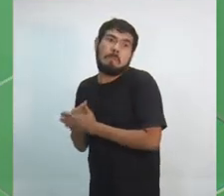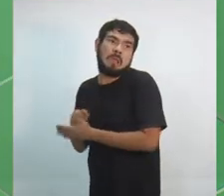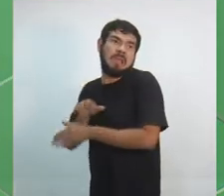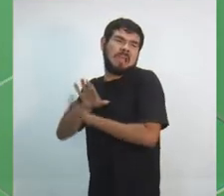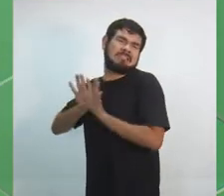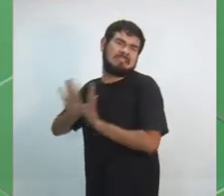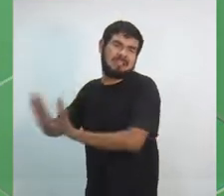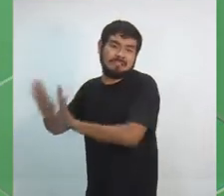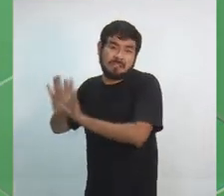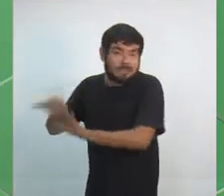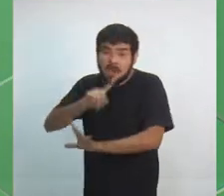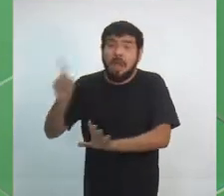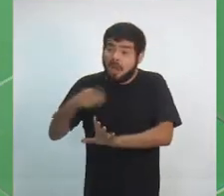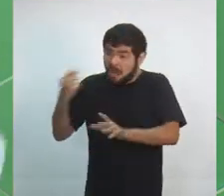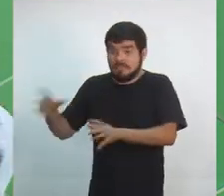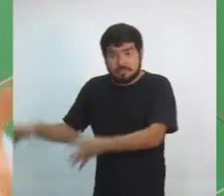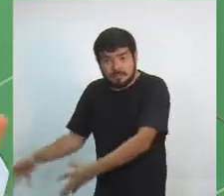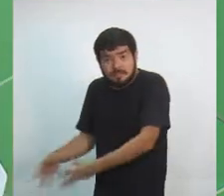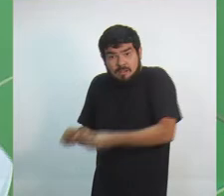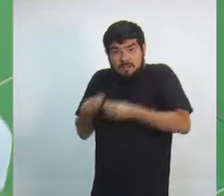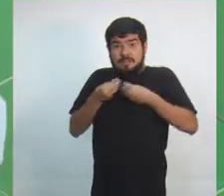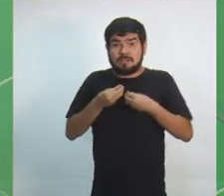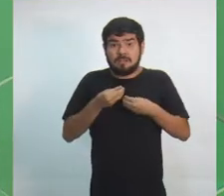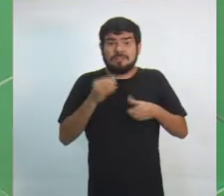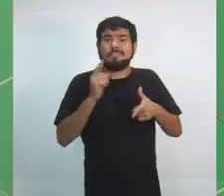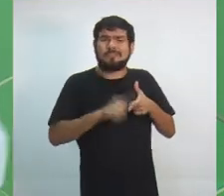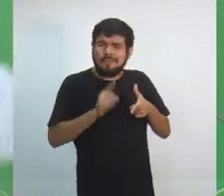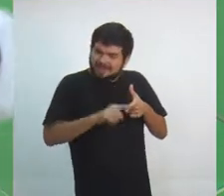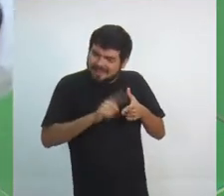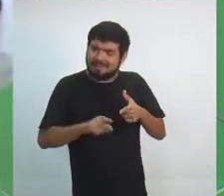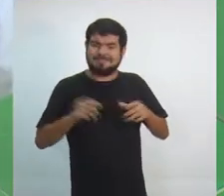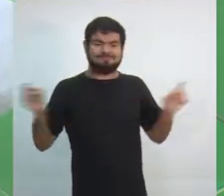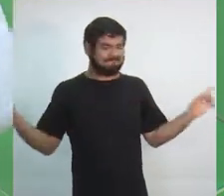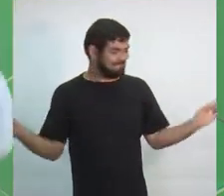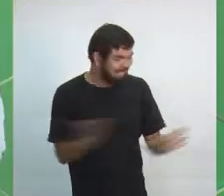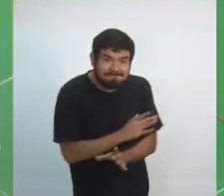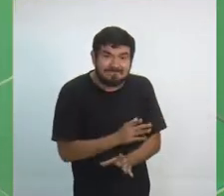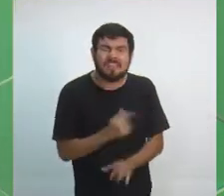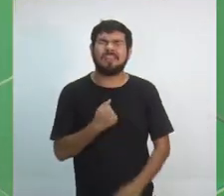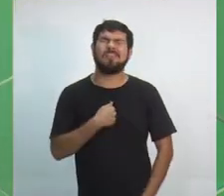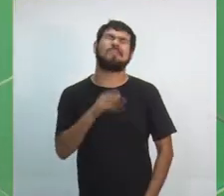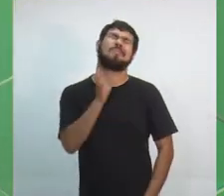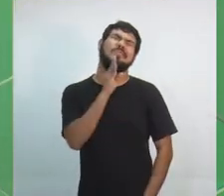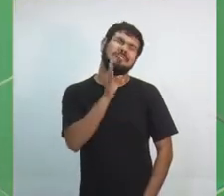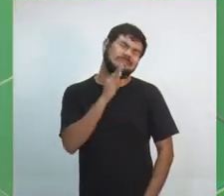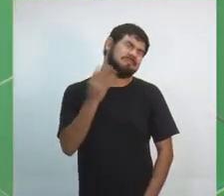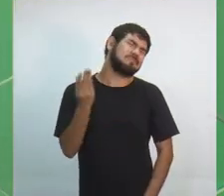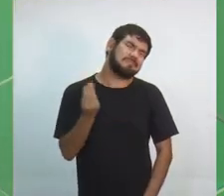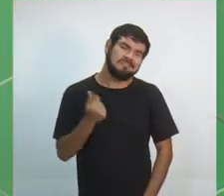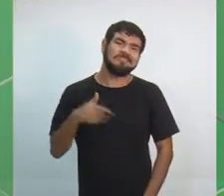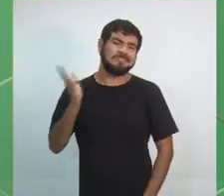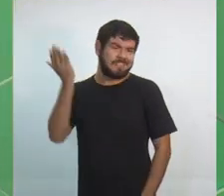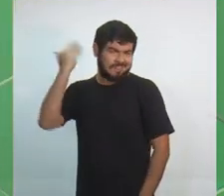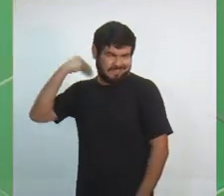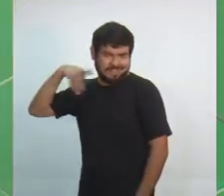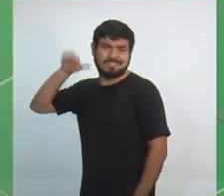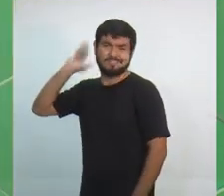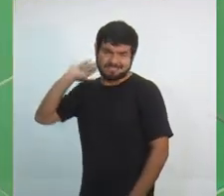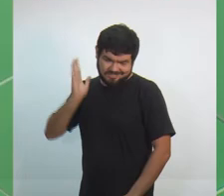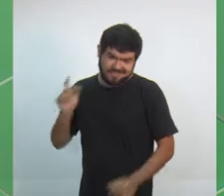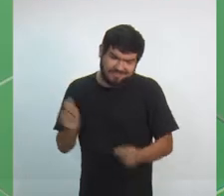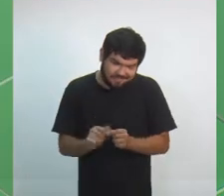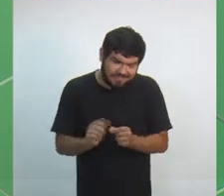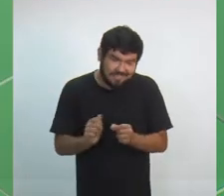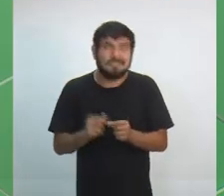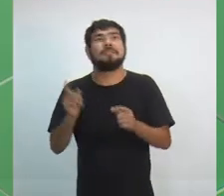para resolver o problema. E eu conheço muito, porque muita coisa eu fiz para que a gente pudesse manter a